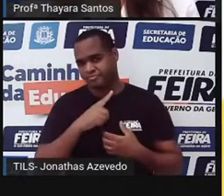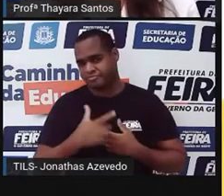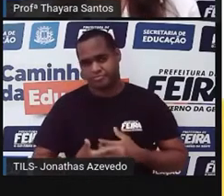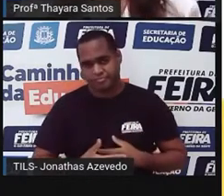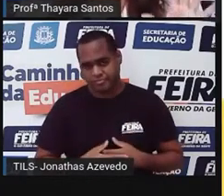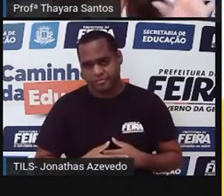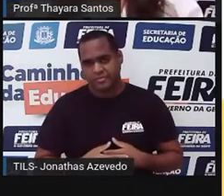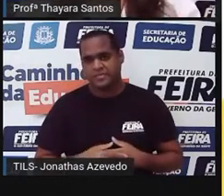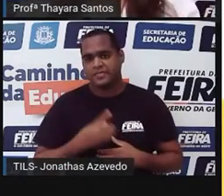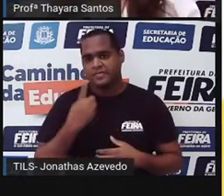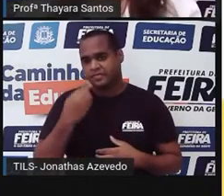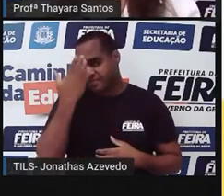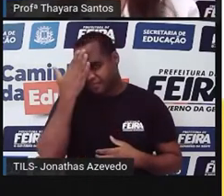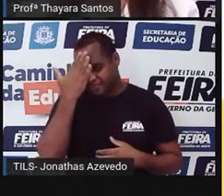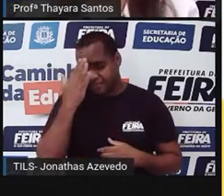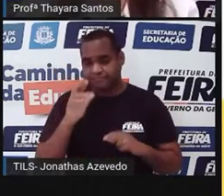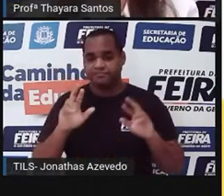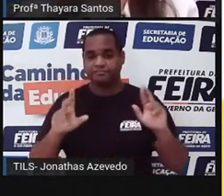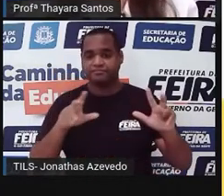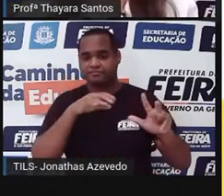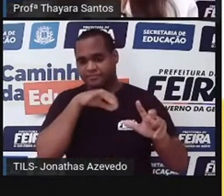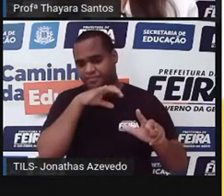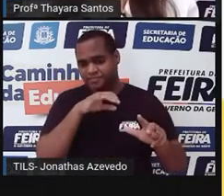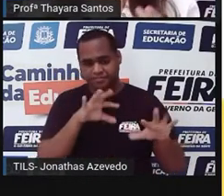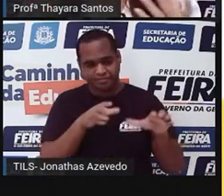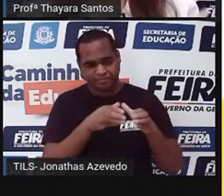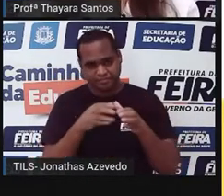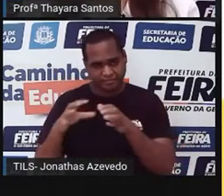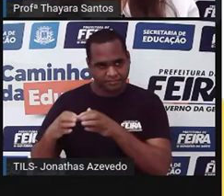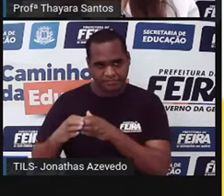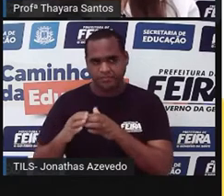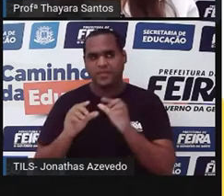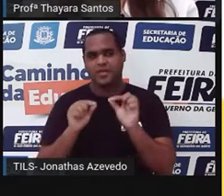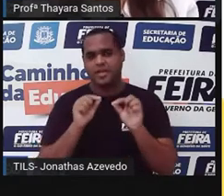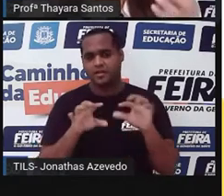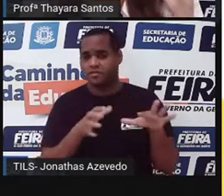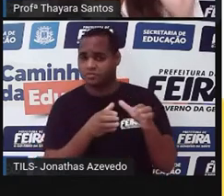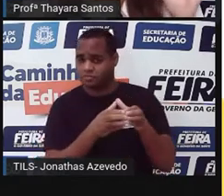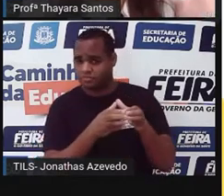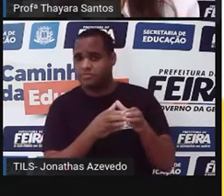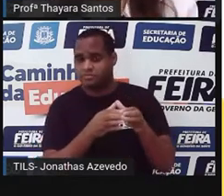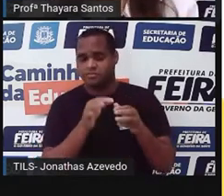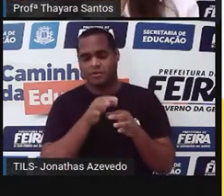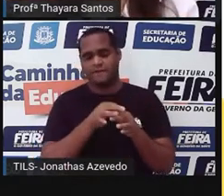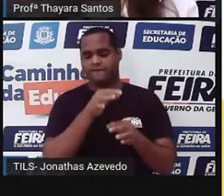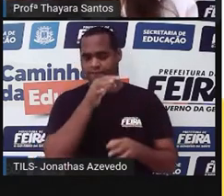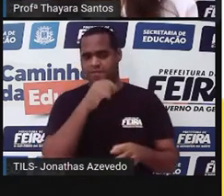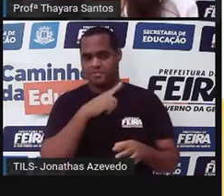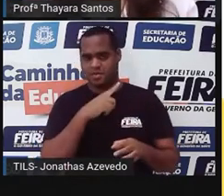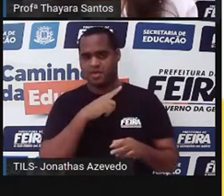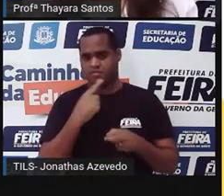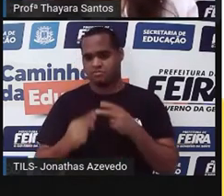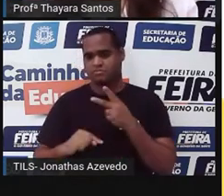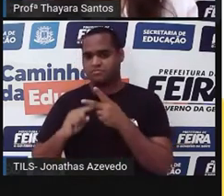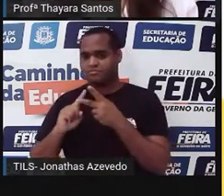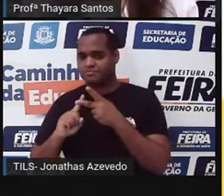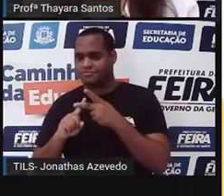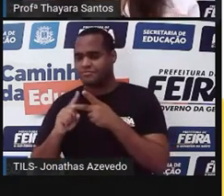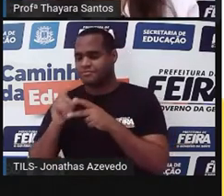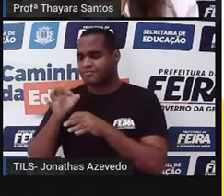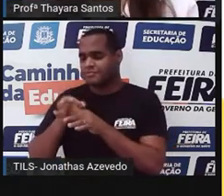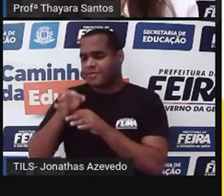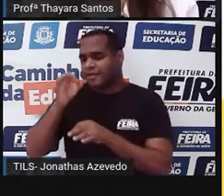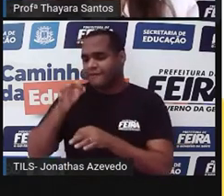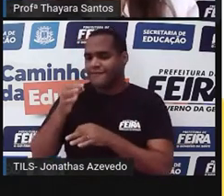E a gente sabe que os animais eles estão divididos em dois grandes grupos, os animais vertebrados e os animais invertebrados,